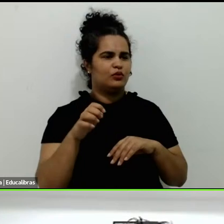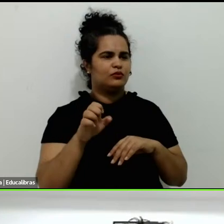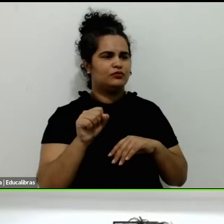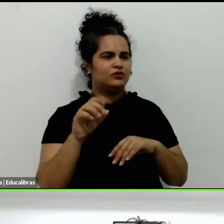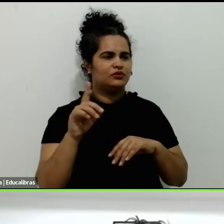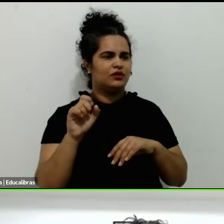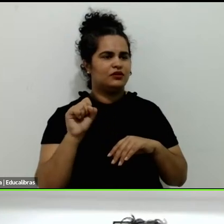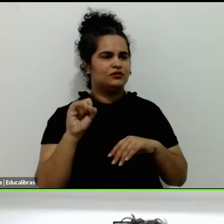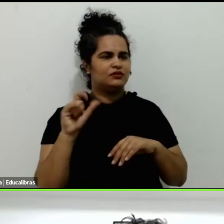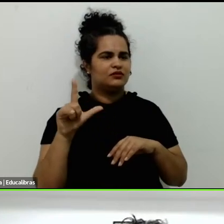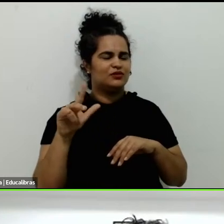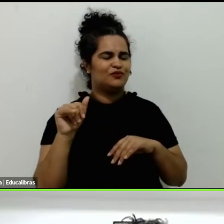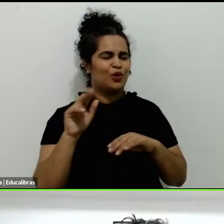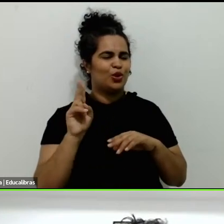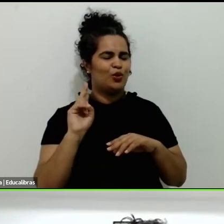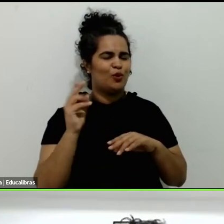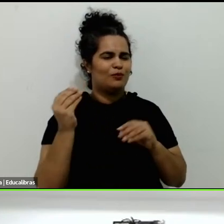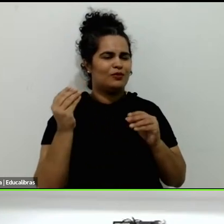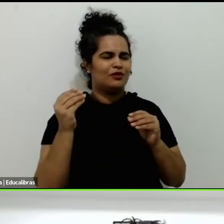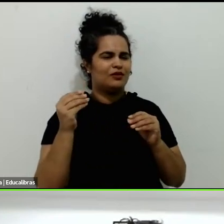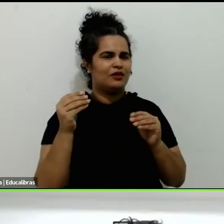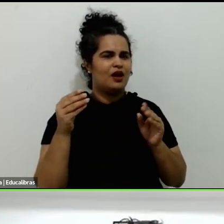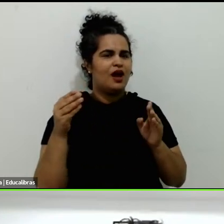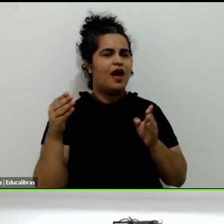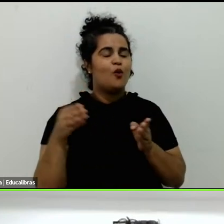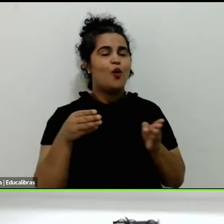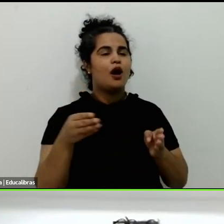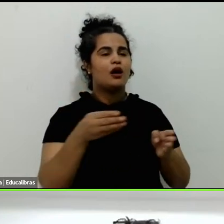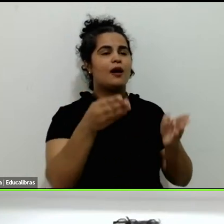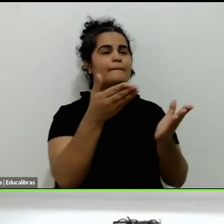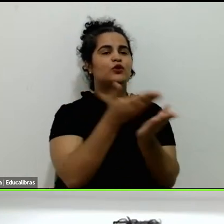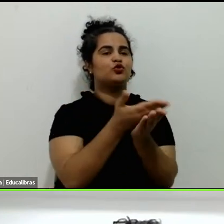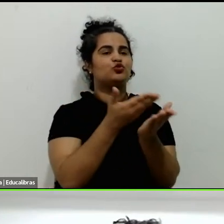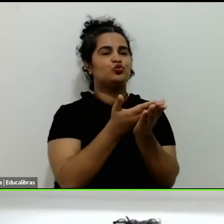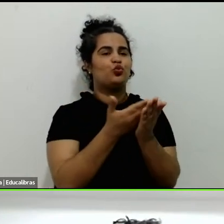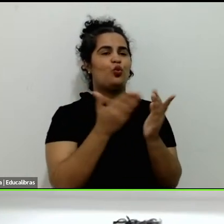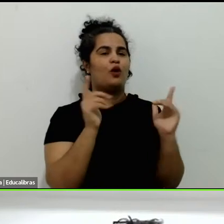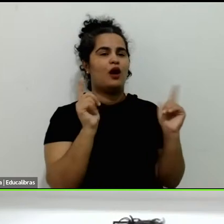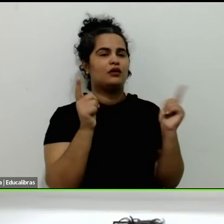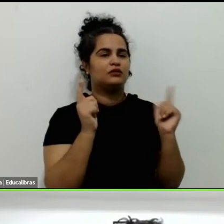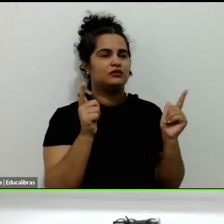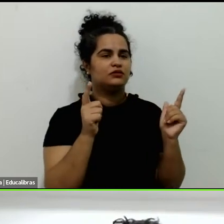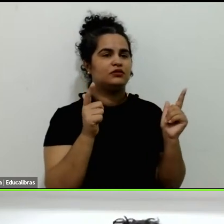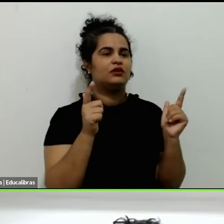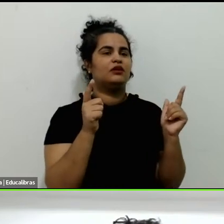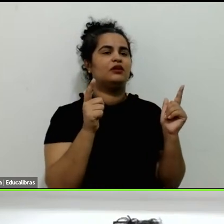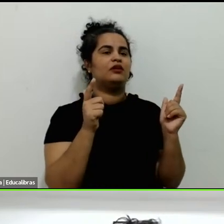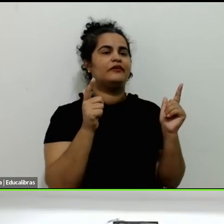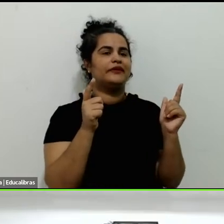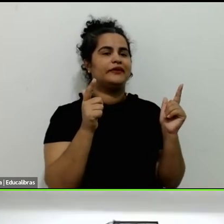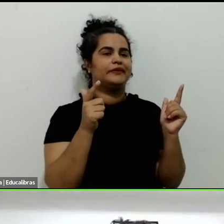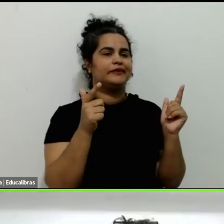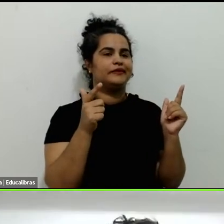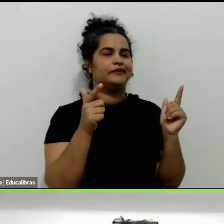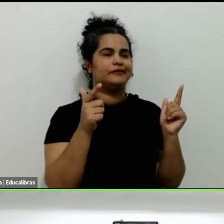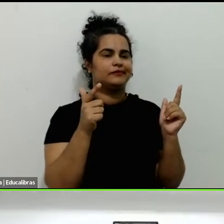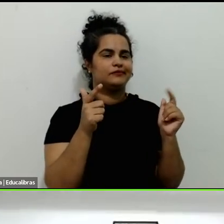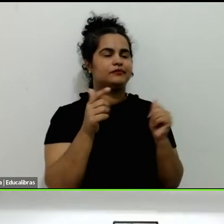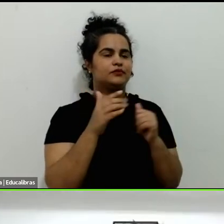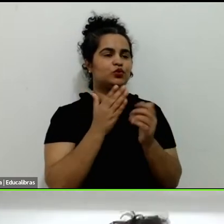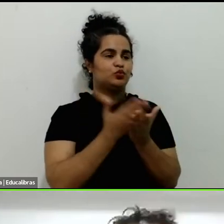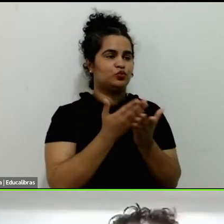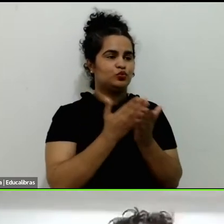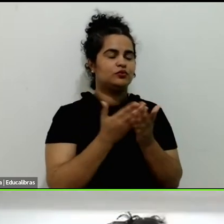Caminos para el Estudio del Ocio, Caminos y Posibilidades para el Estudio del Ocio. And there was published a